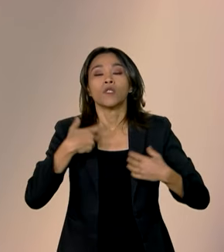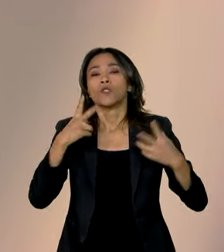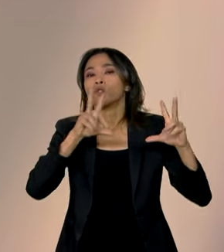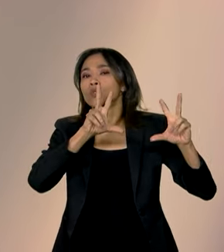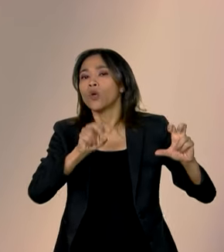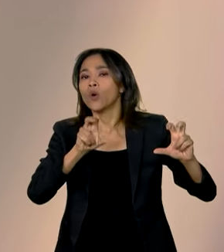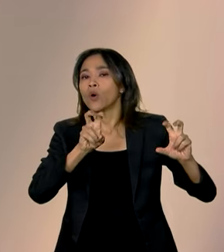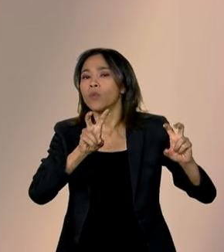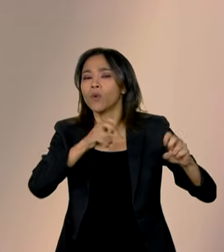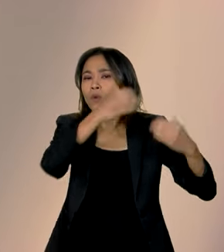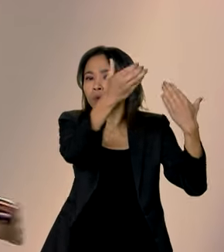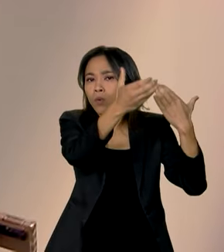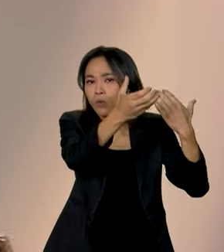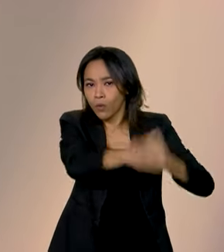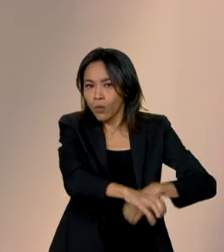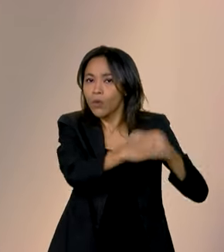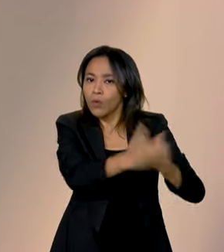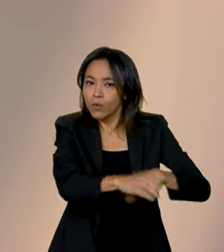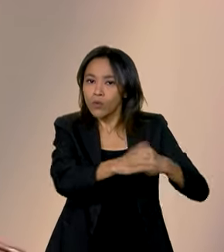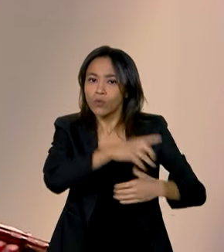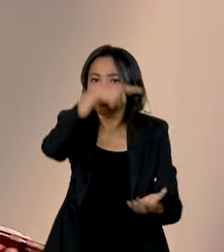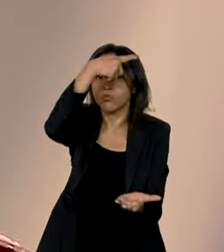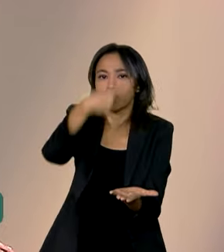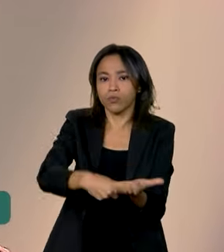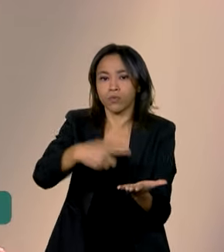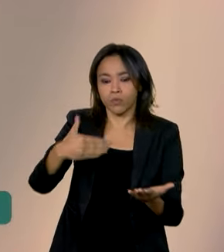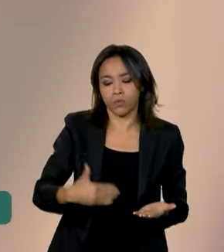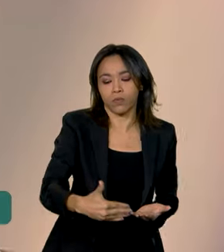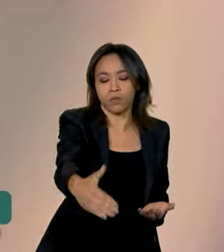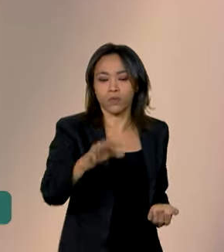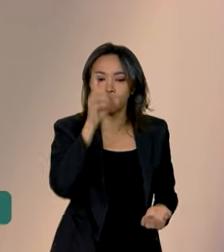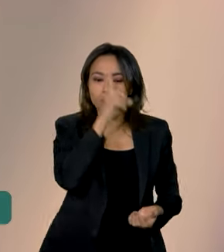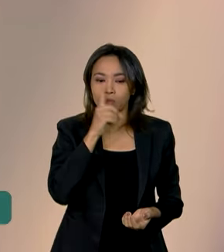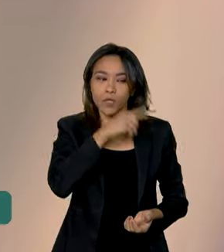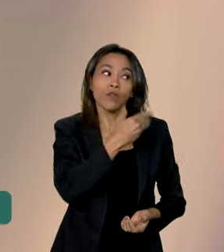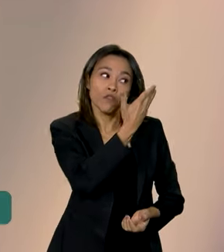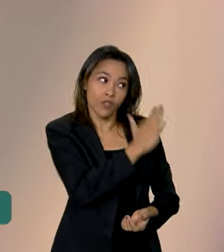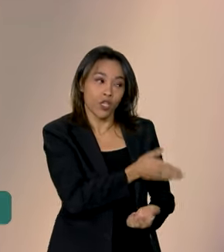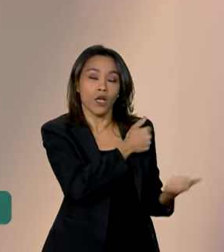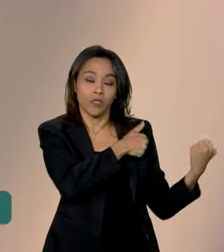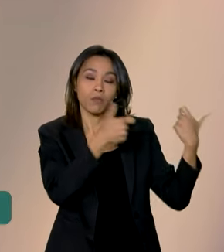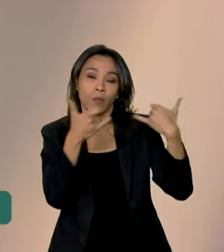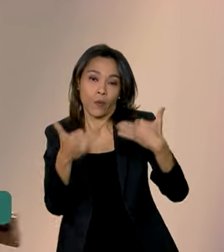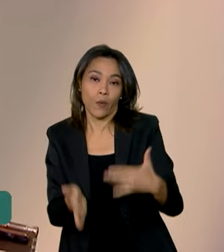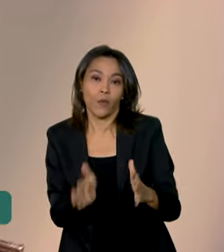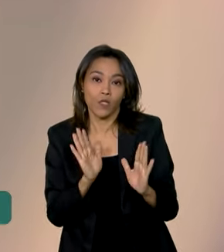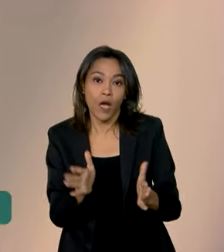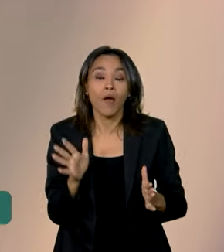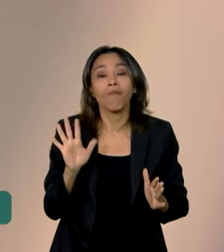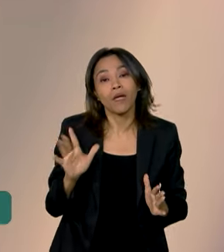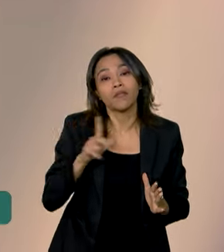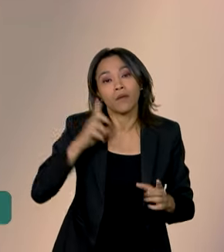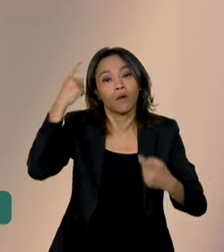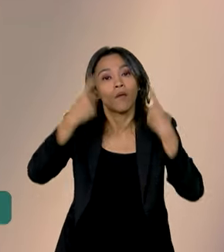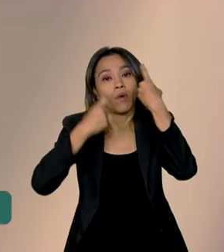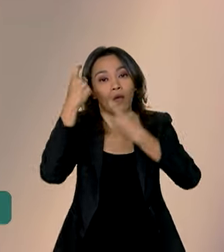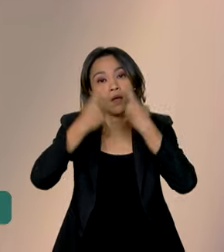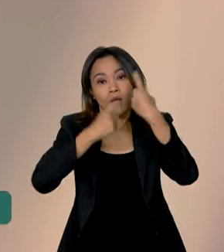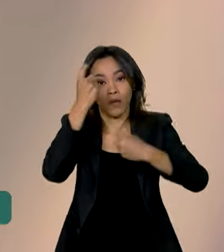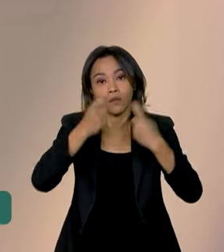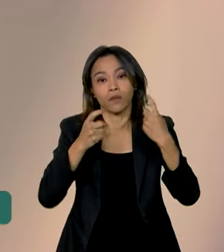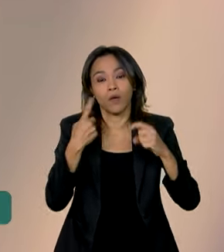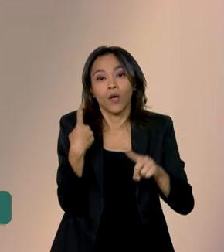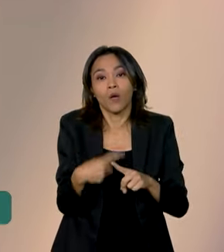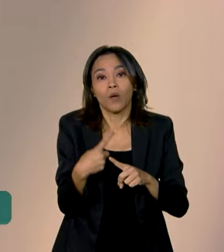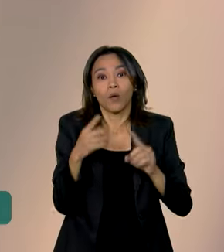concurso público nacional unificado, marcado para este domingo, que você já trouxe bastante aqui, Vanessa, no jornal de hoje, mas há uma preocupação específica